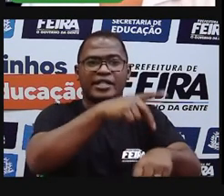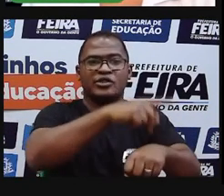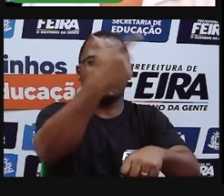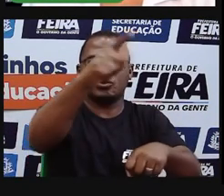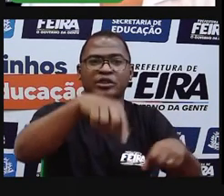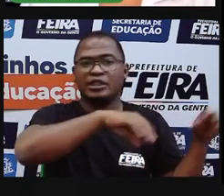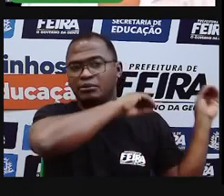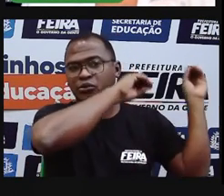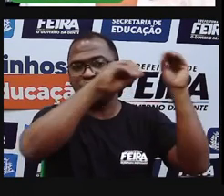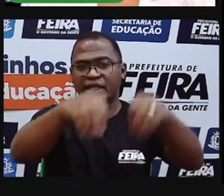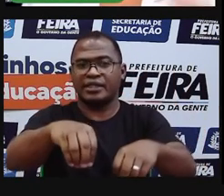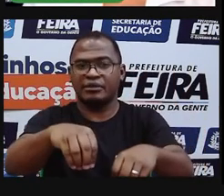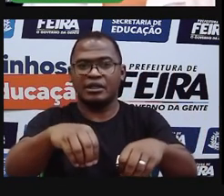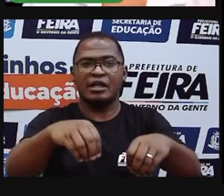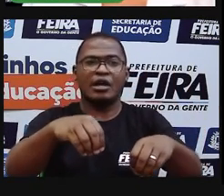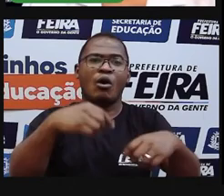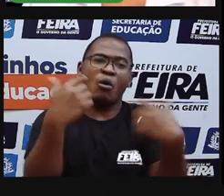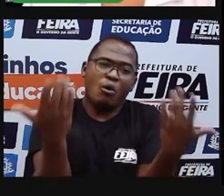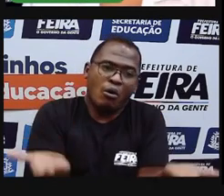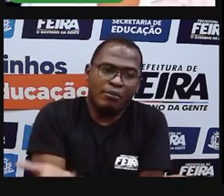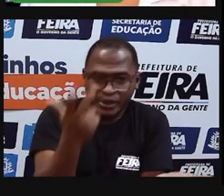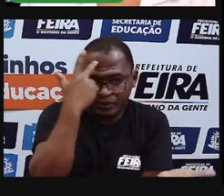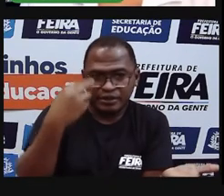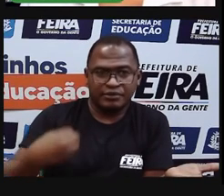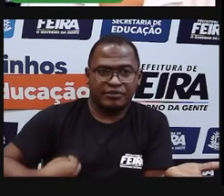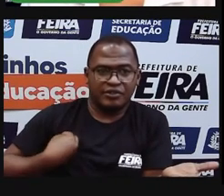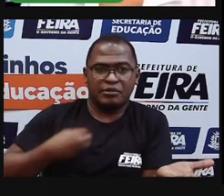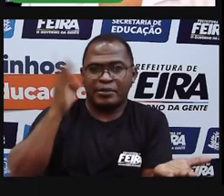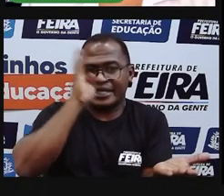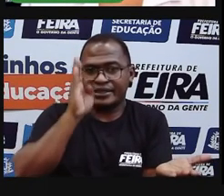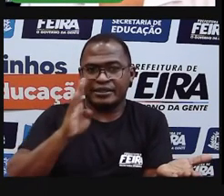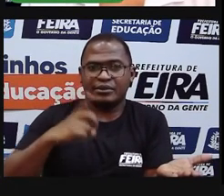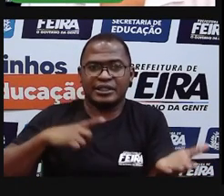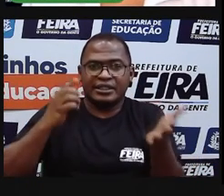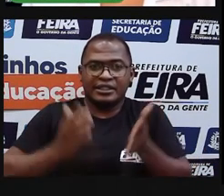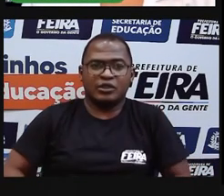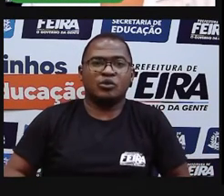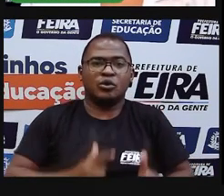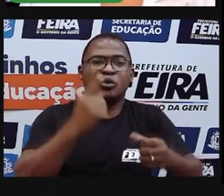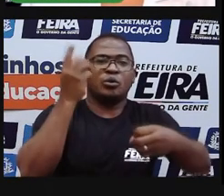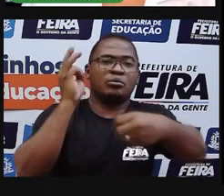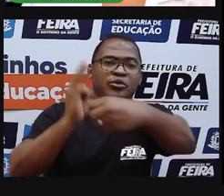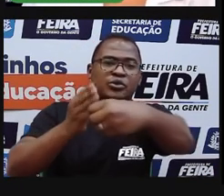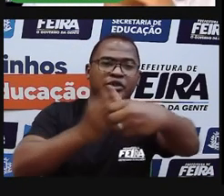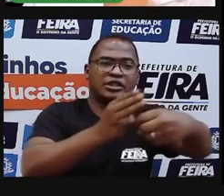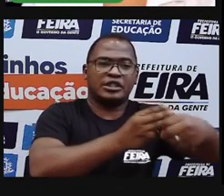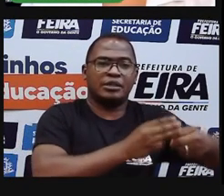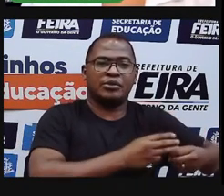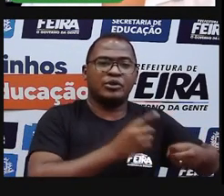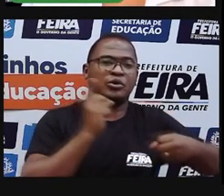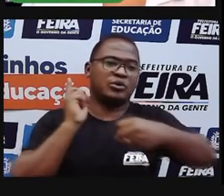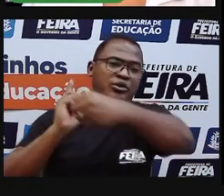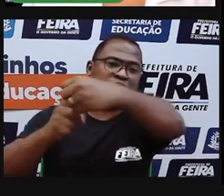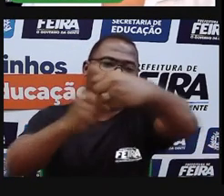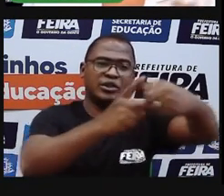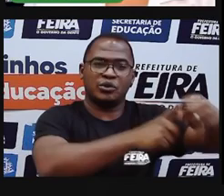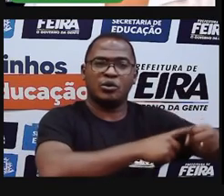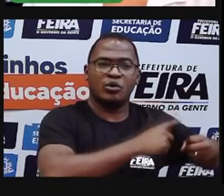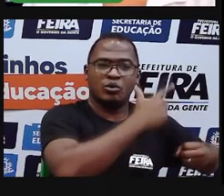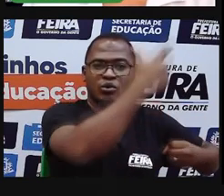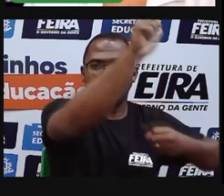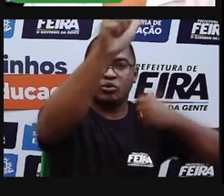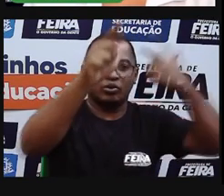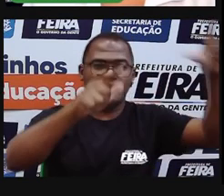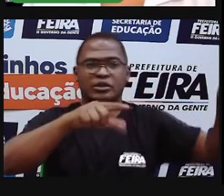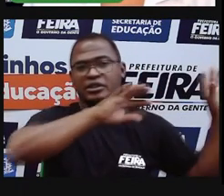nasceram aqui, mas que adotaram Feira de Santana como sua casa, como seu lar. A gente tem um número enorme de pessoas que